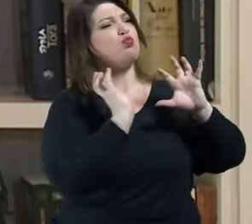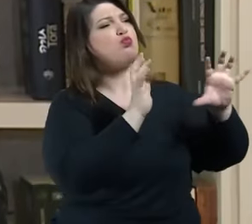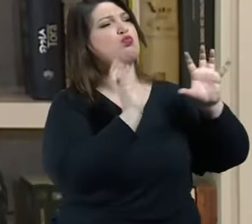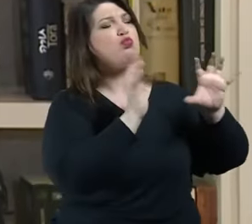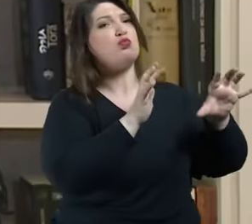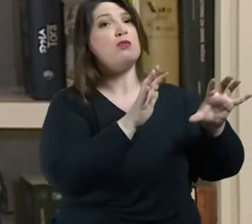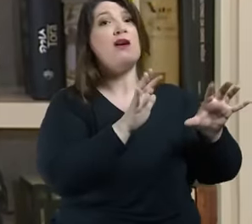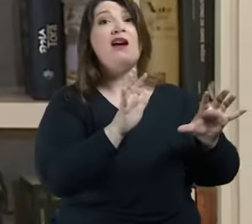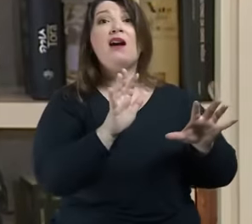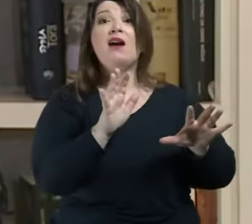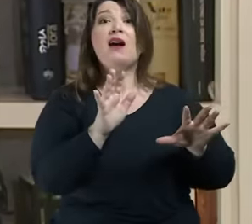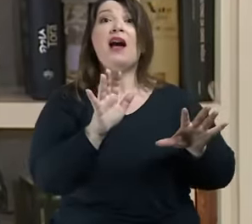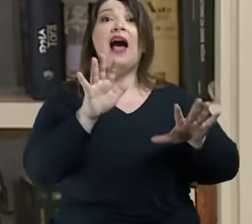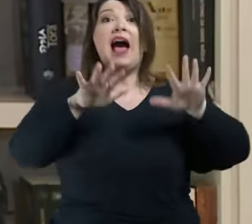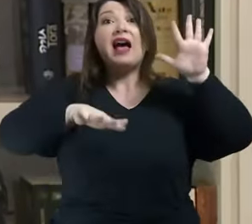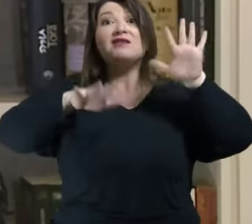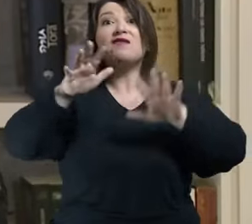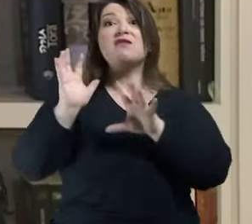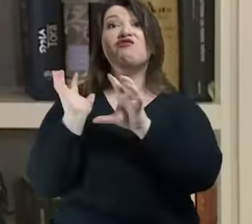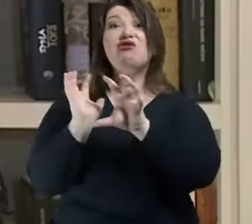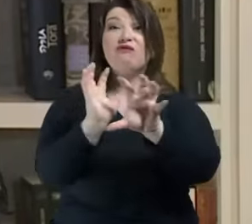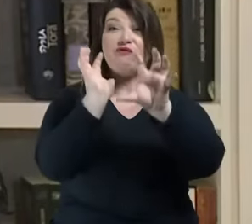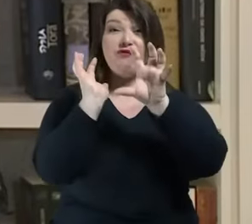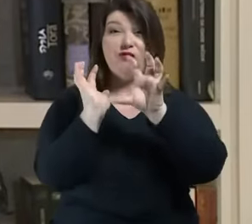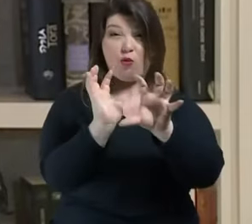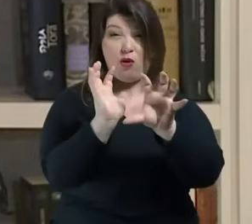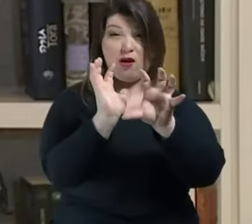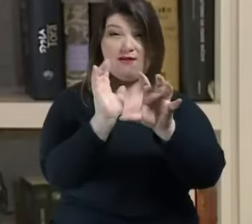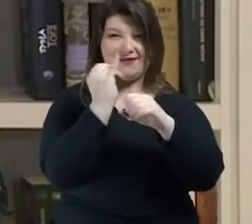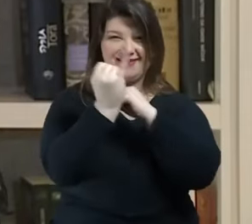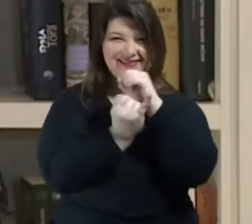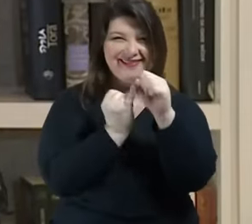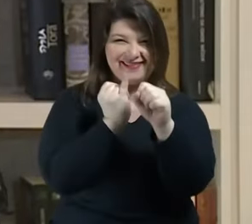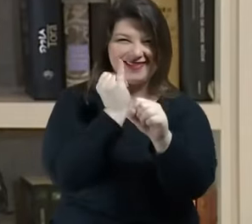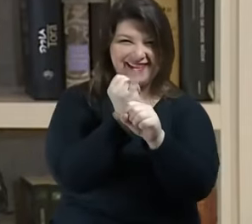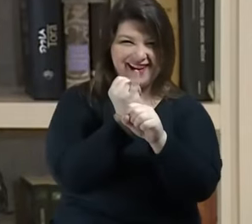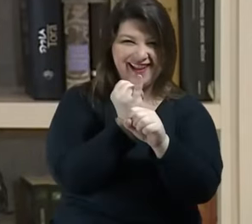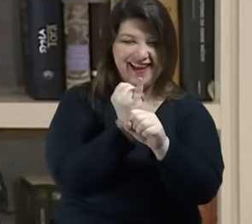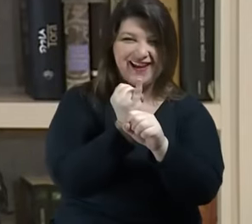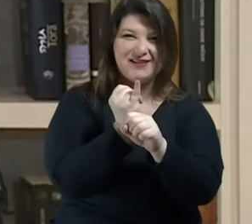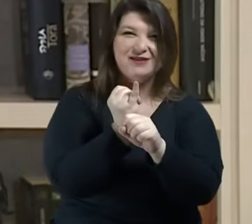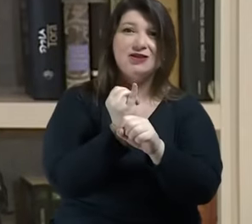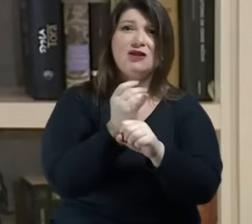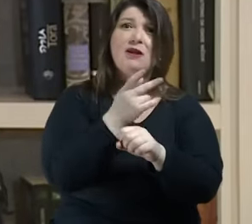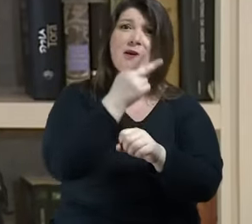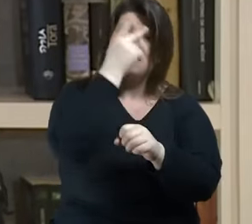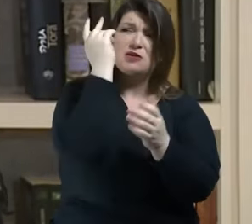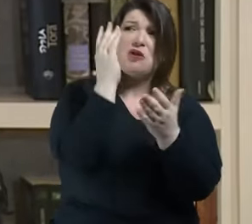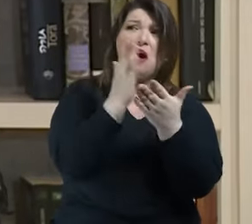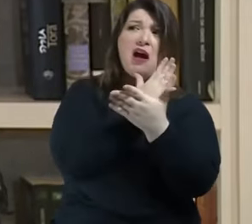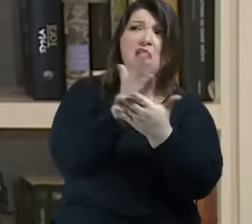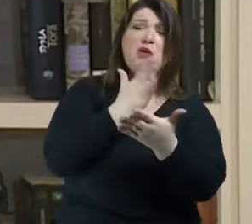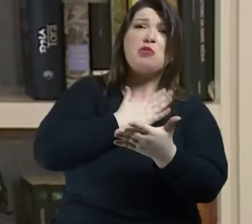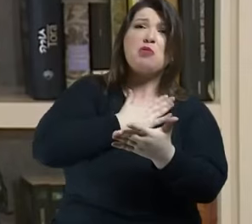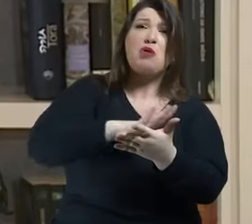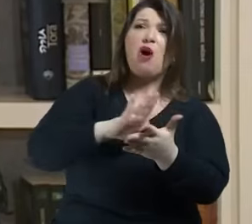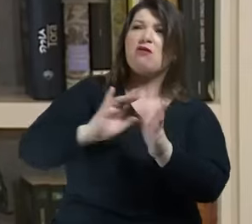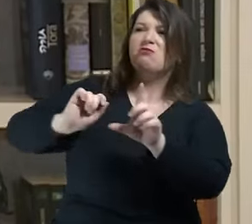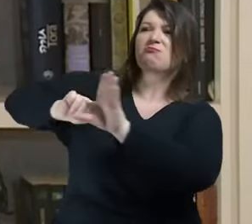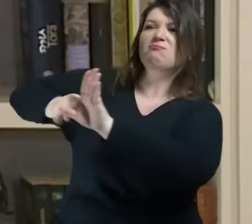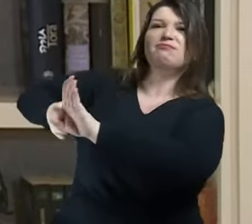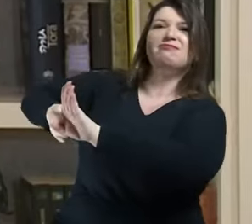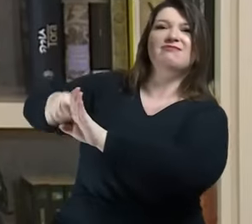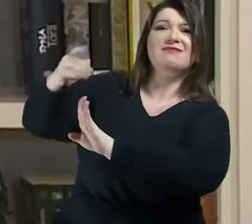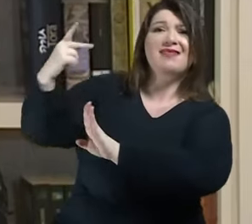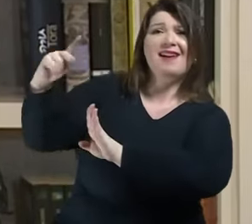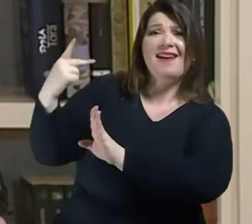figura do influencer que ainda precisa de uma bibliografia maior para ser compreendida é distinta do intelectual porque o